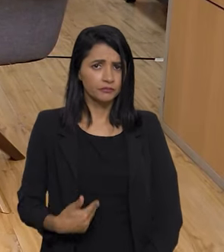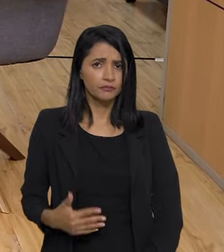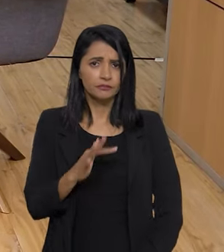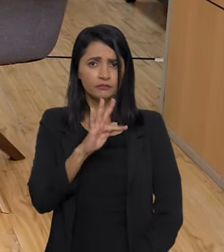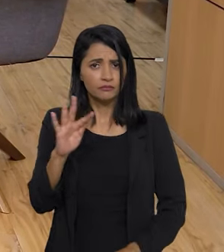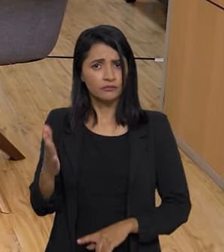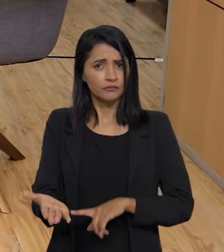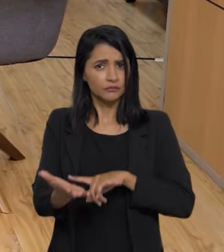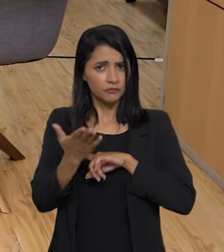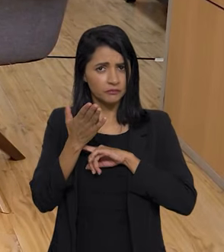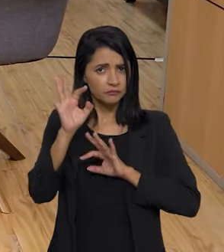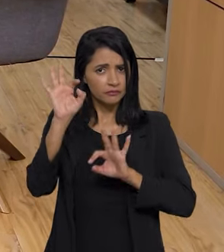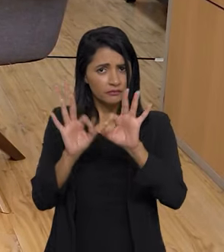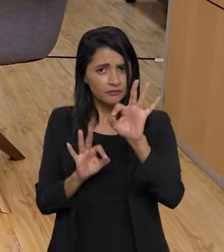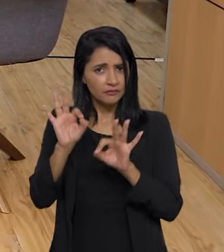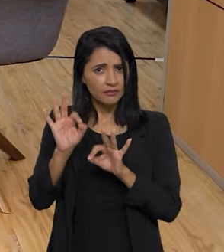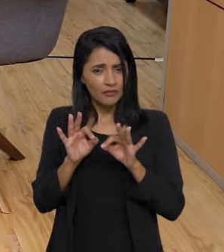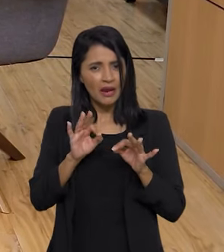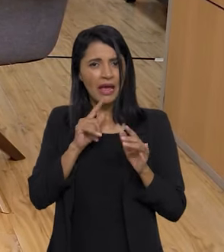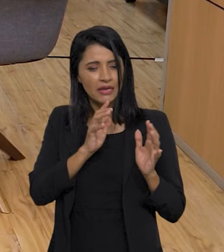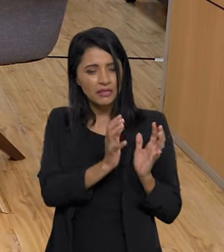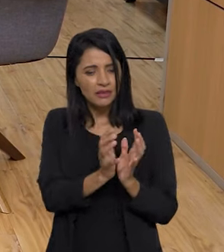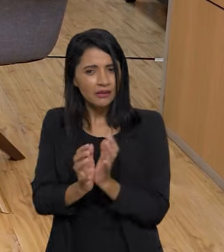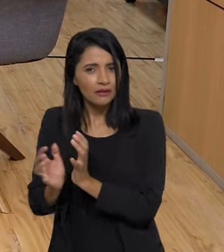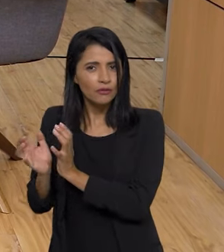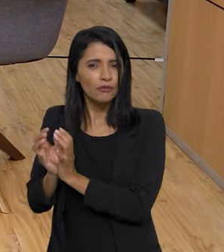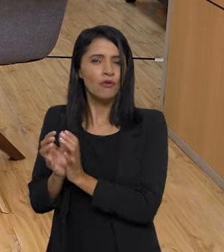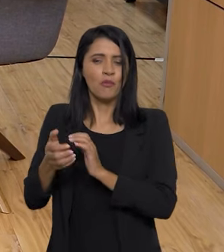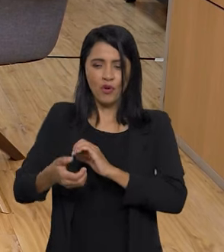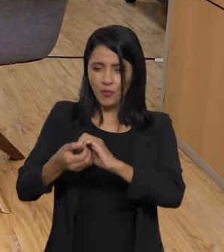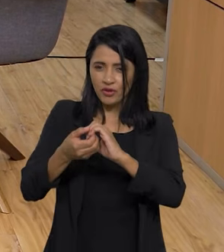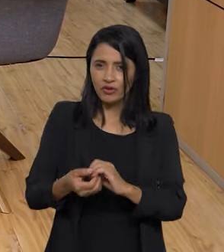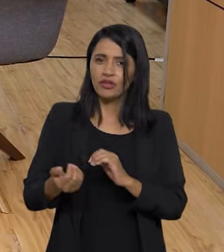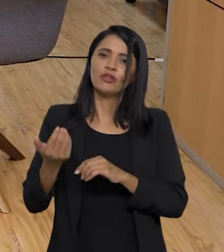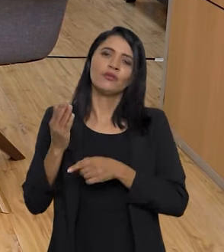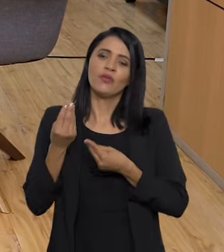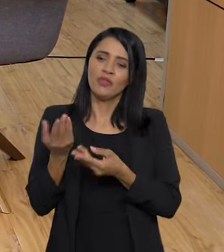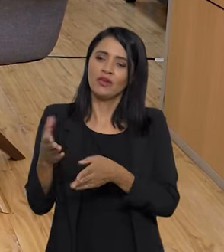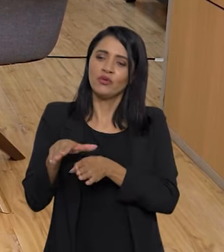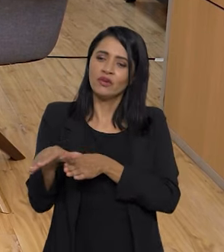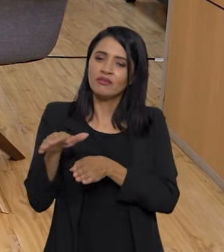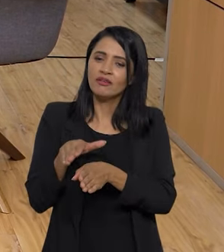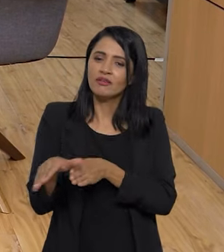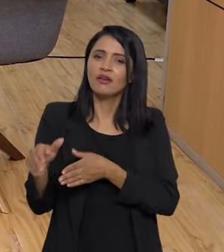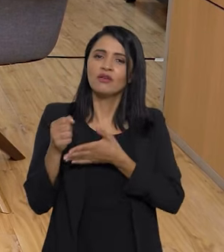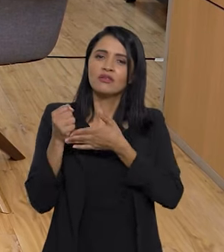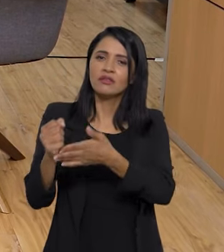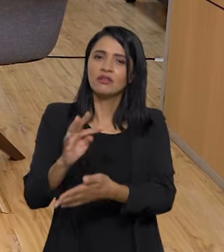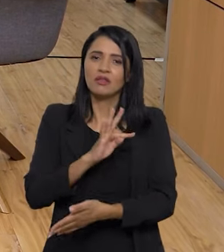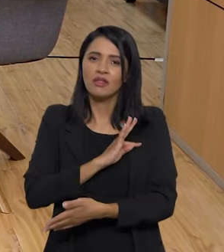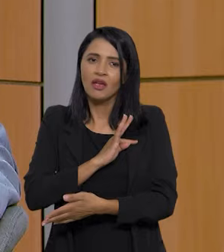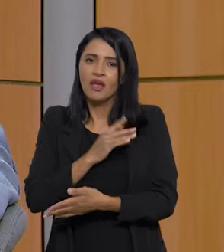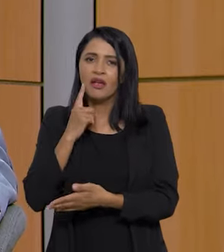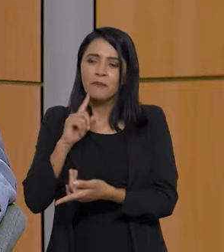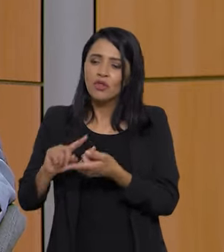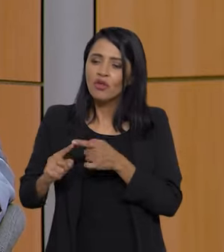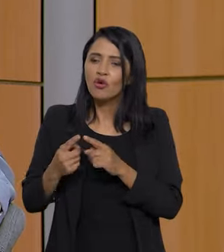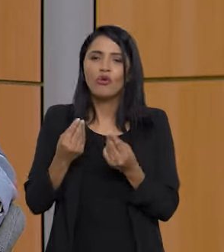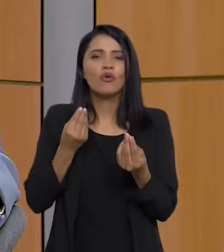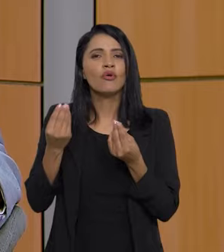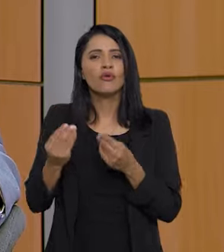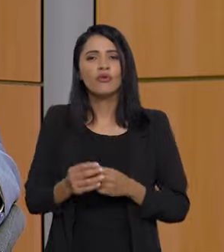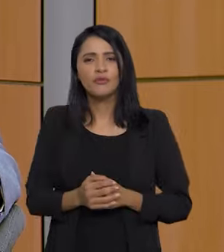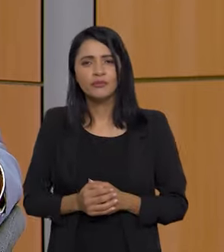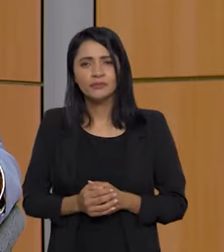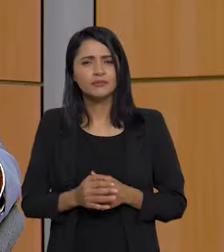federal está ajudando a organizar essa cadeia também, entre as cooperativas, dando assistência técnica, dando orientação para negócios. A